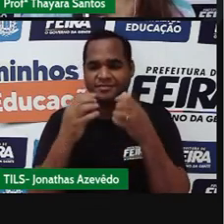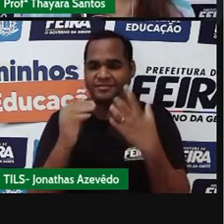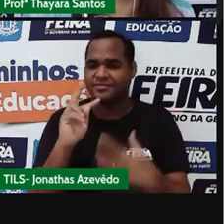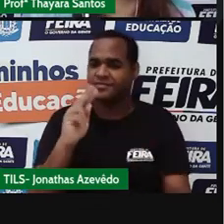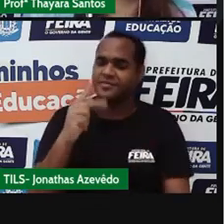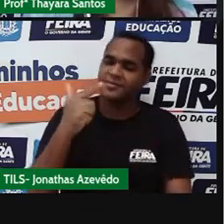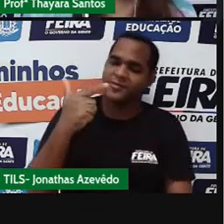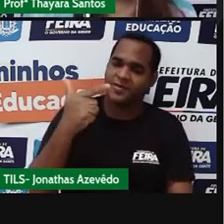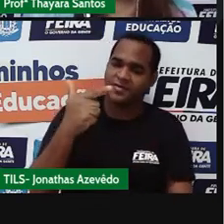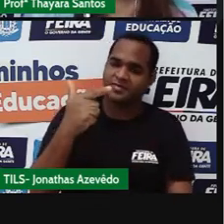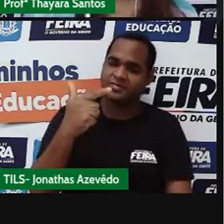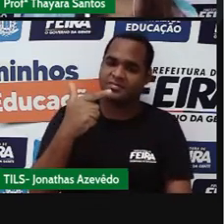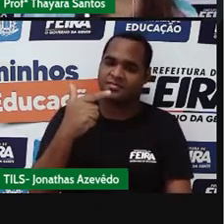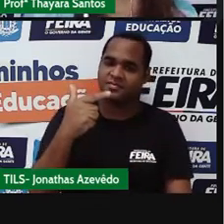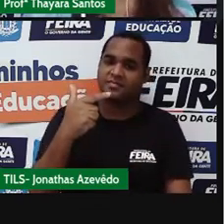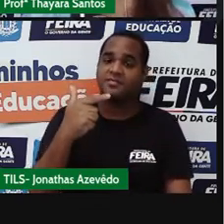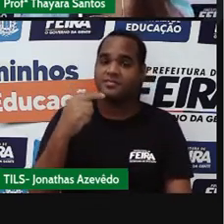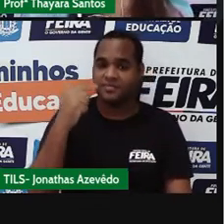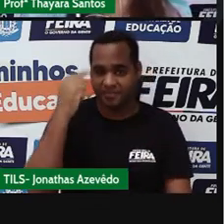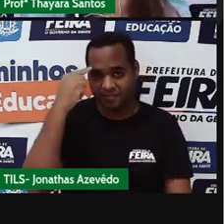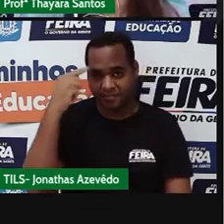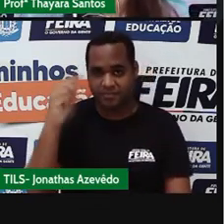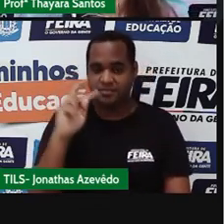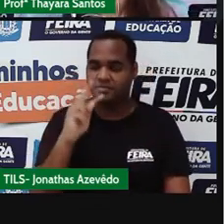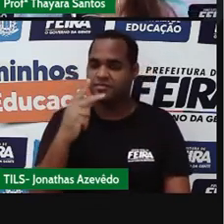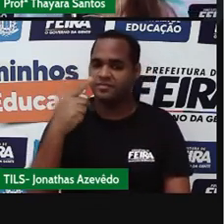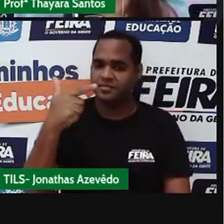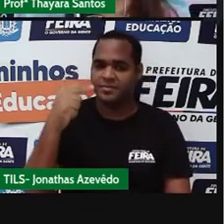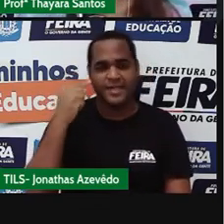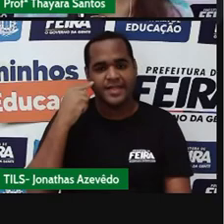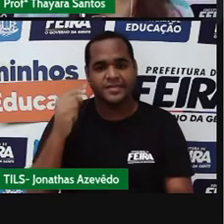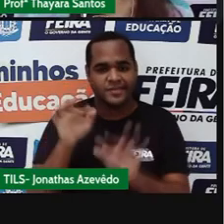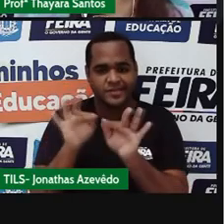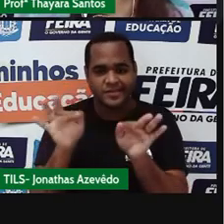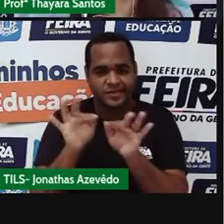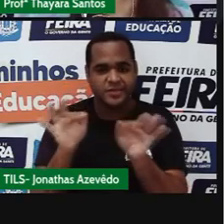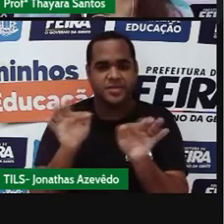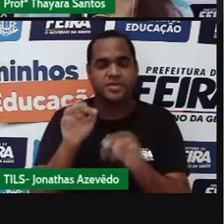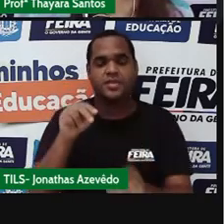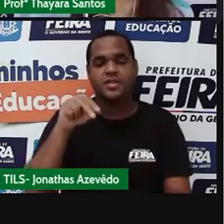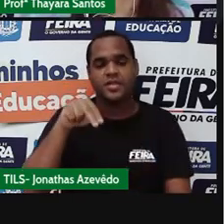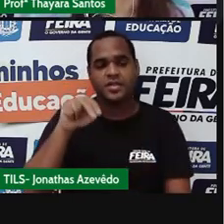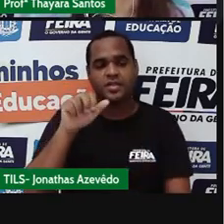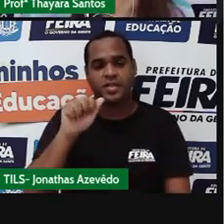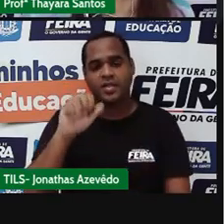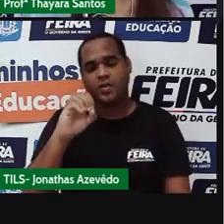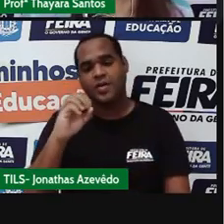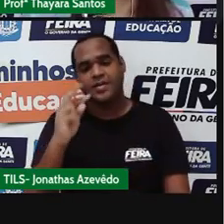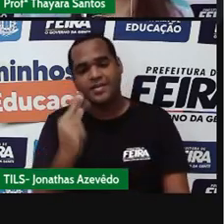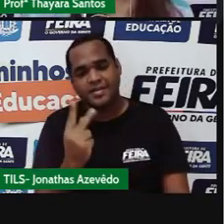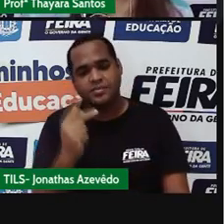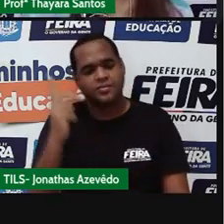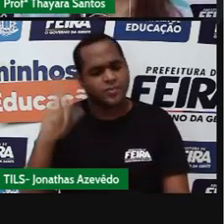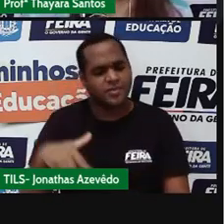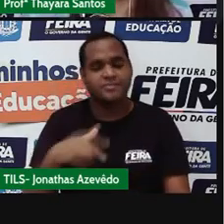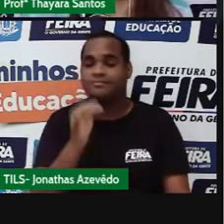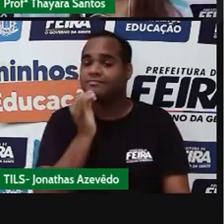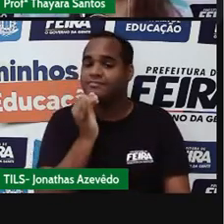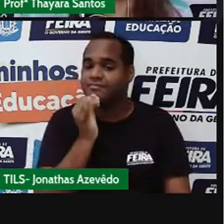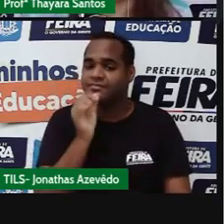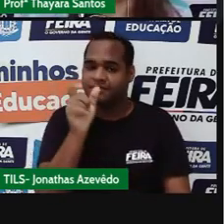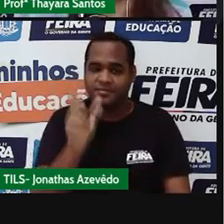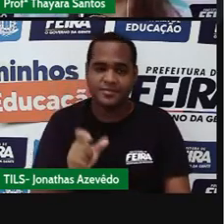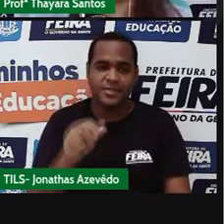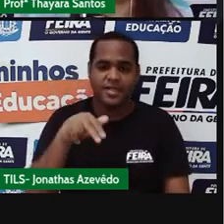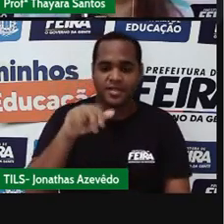H2O6, só tem o hidrogênio aqui, então a substância é simples. NaOH, de novo aquele exemplo, o Na é